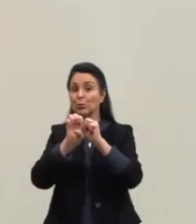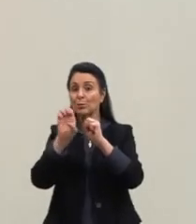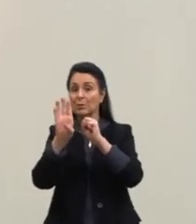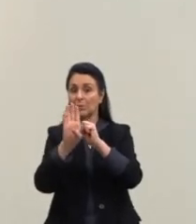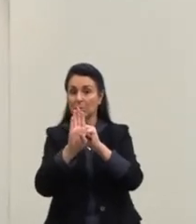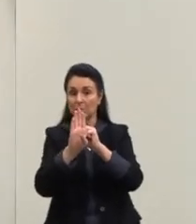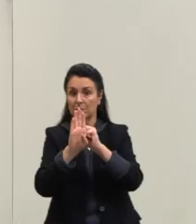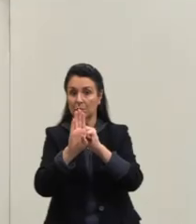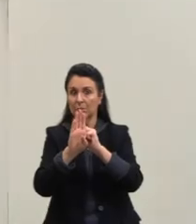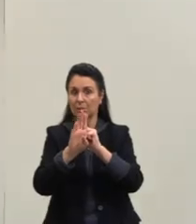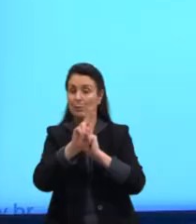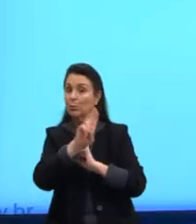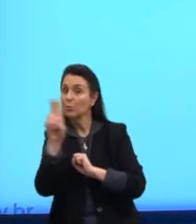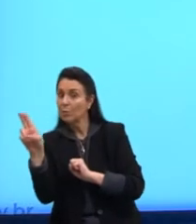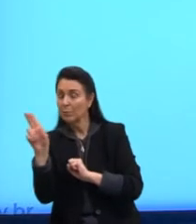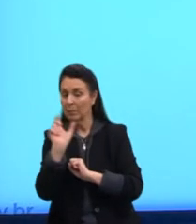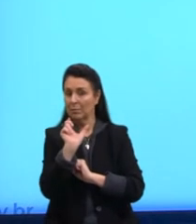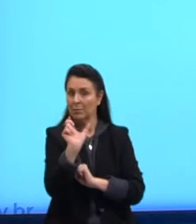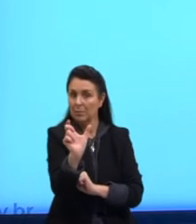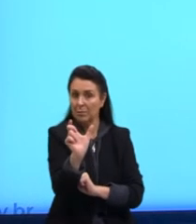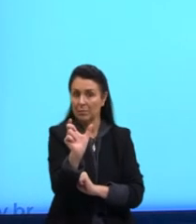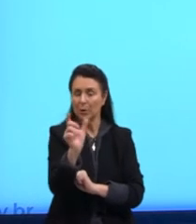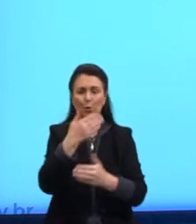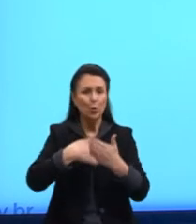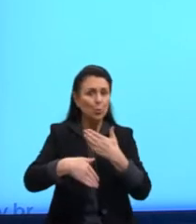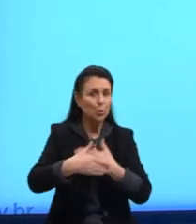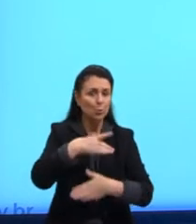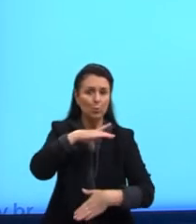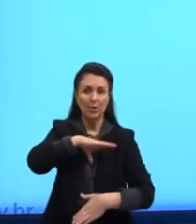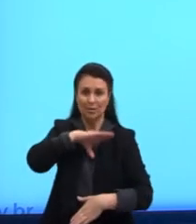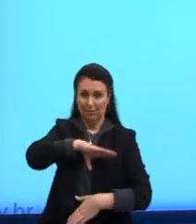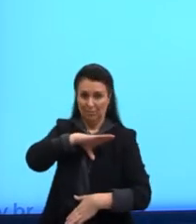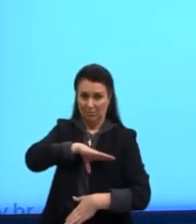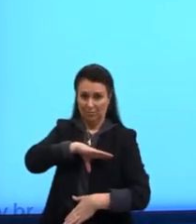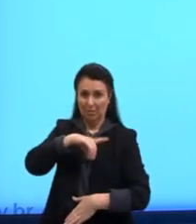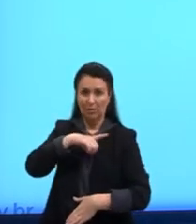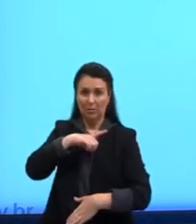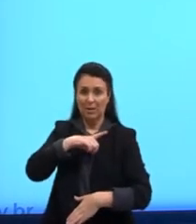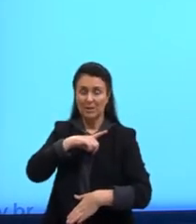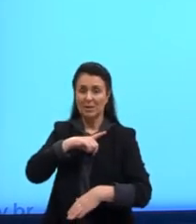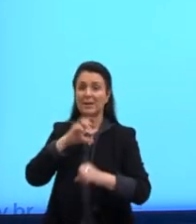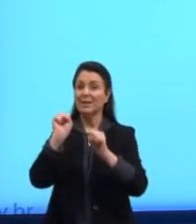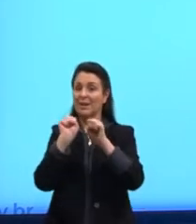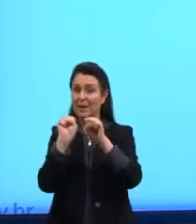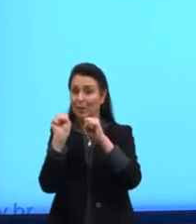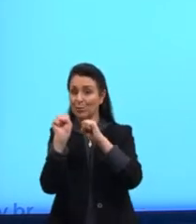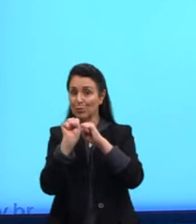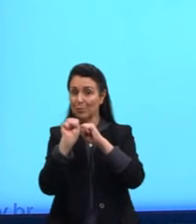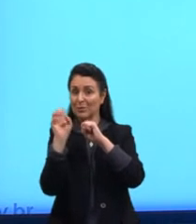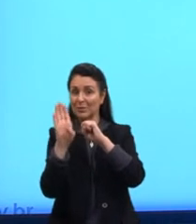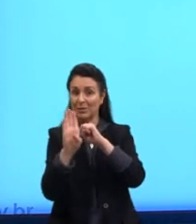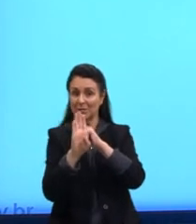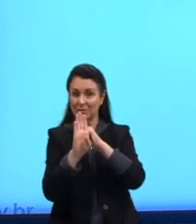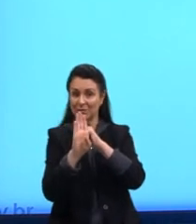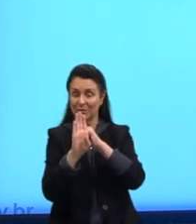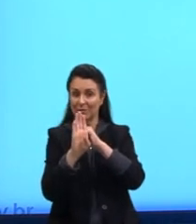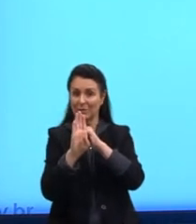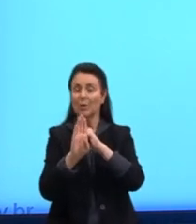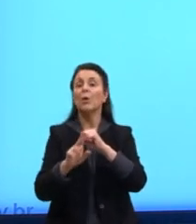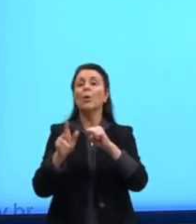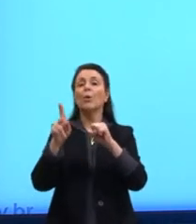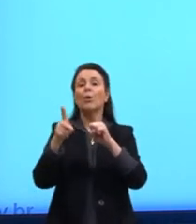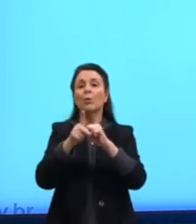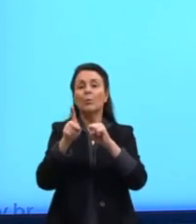palavras, né? Todas as palavras que existem no português são substantivos, né? E, então, os pronomes